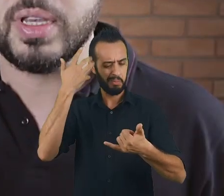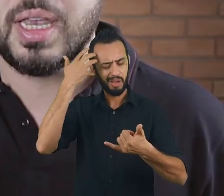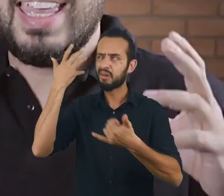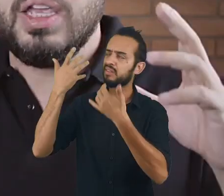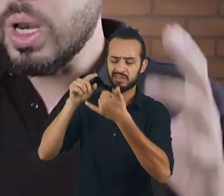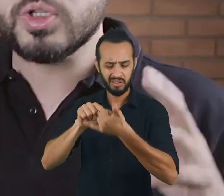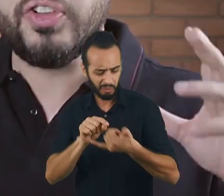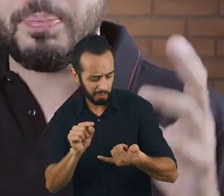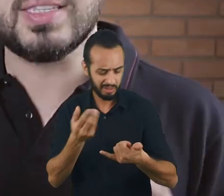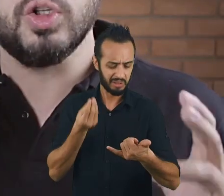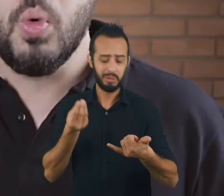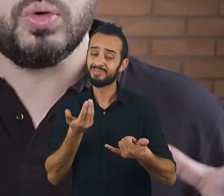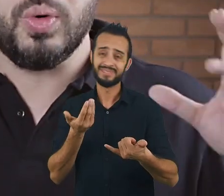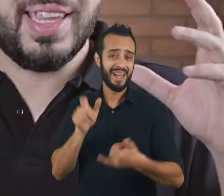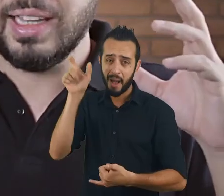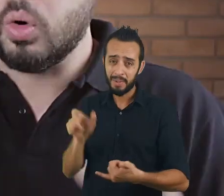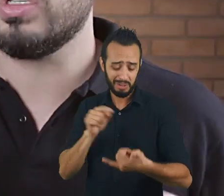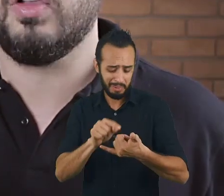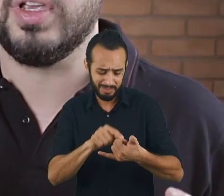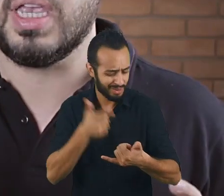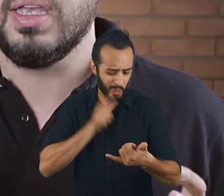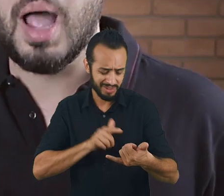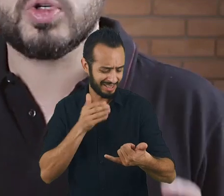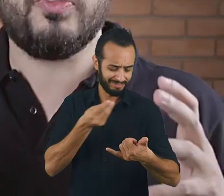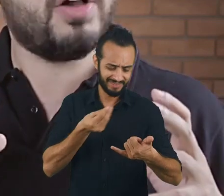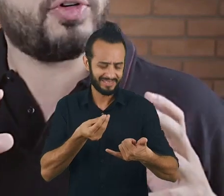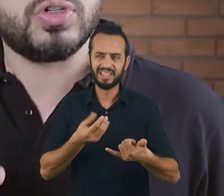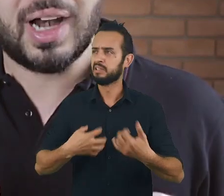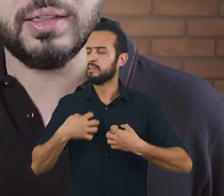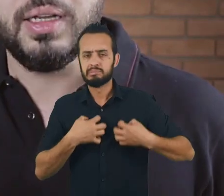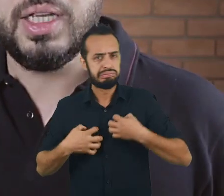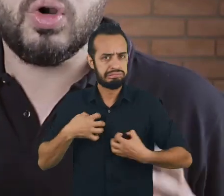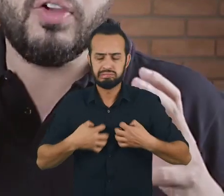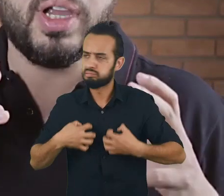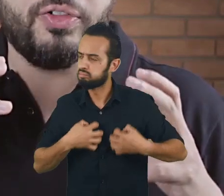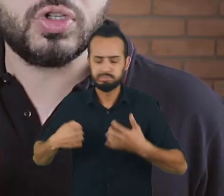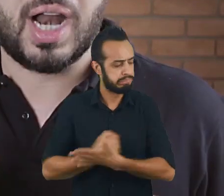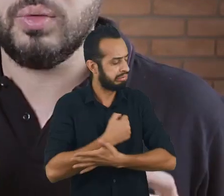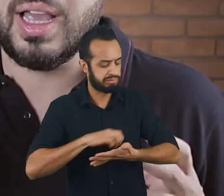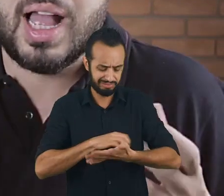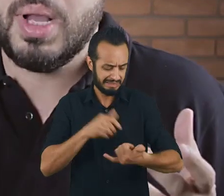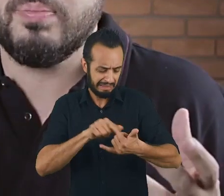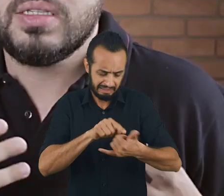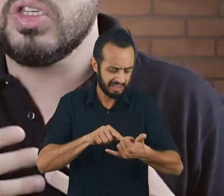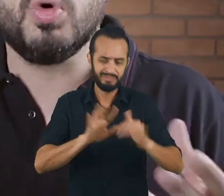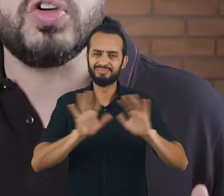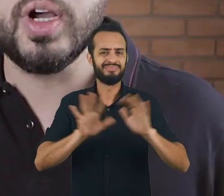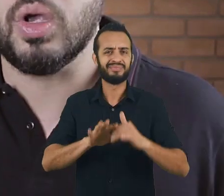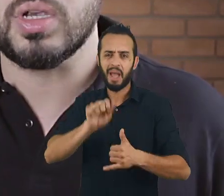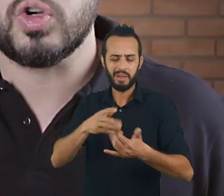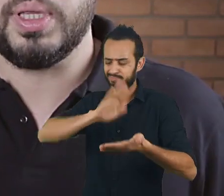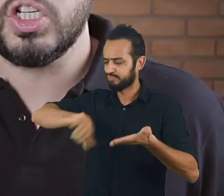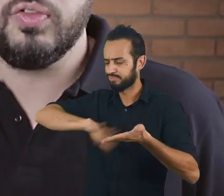muito para fazer. E quando a pessoa fica pensando muito e ela não consegue fazer, a pessoa fica frustrada. E quando alguém fica frustrado, ele acaba se